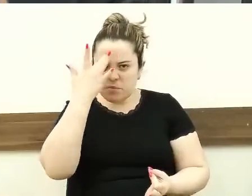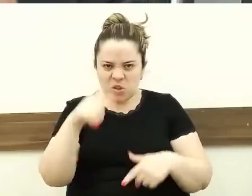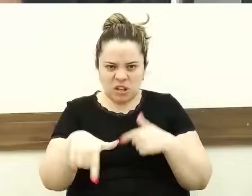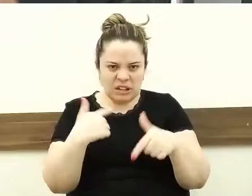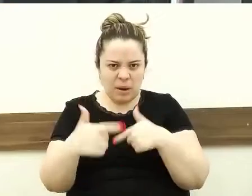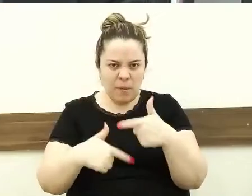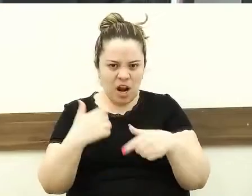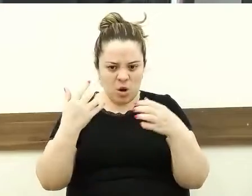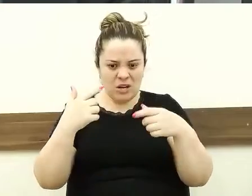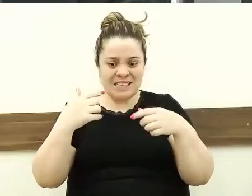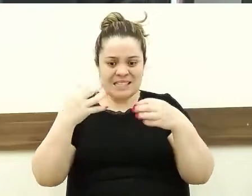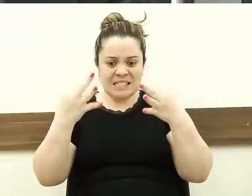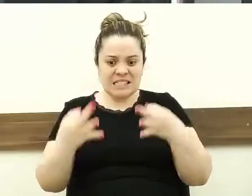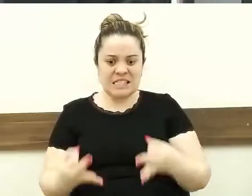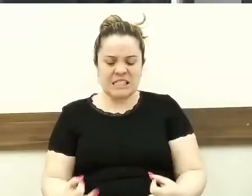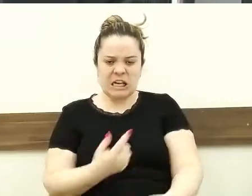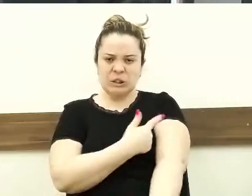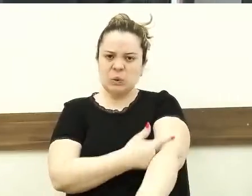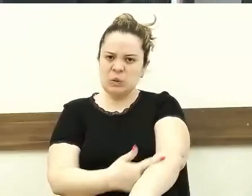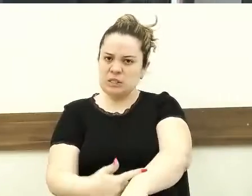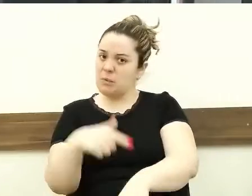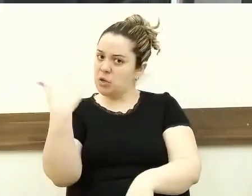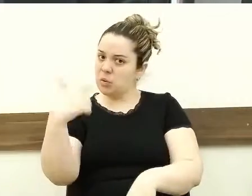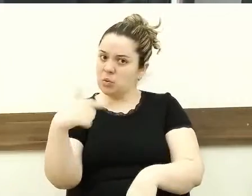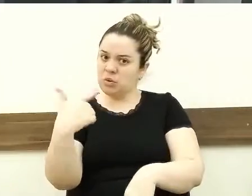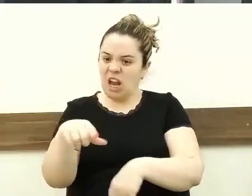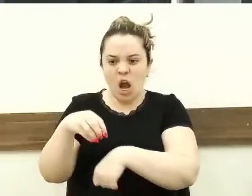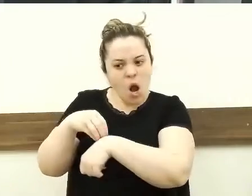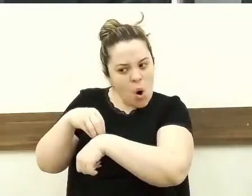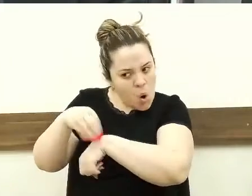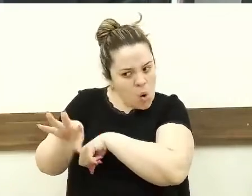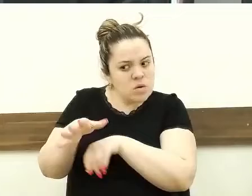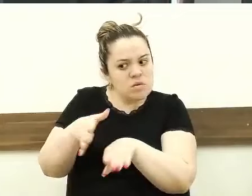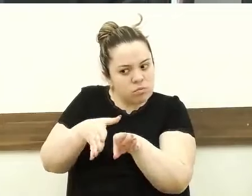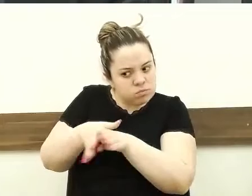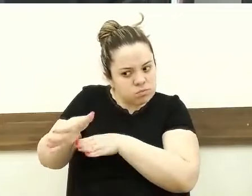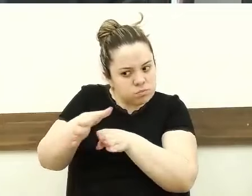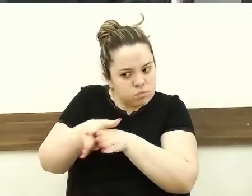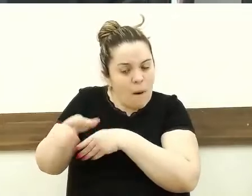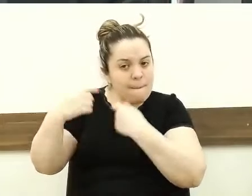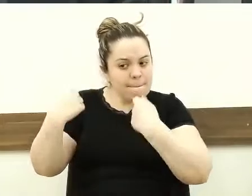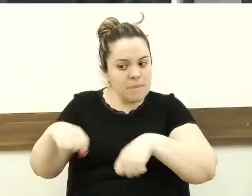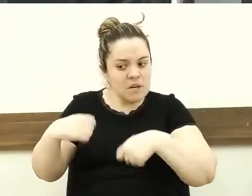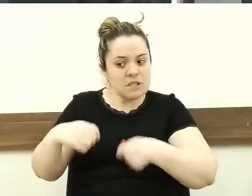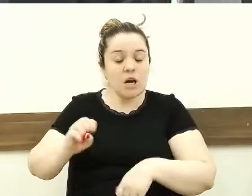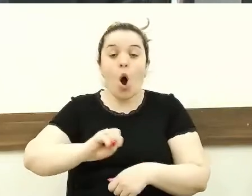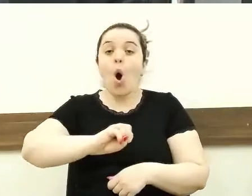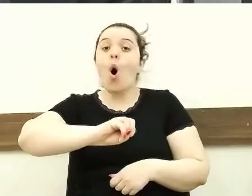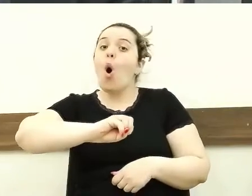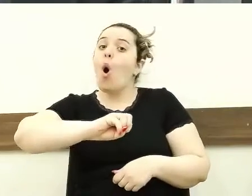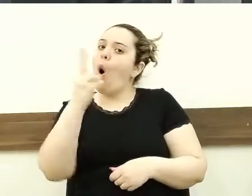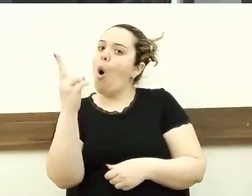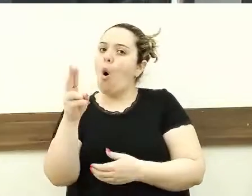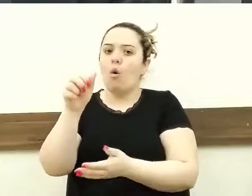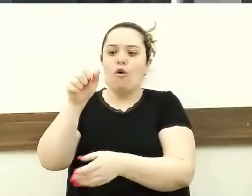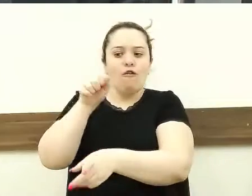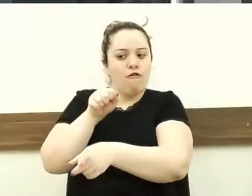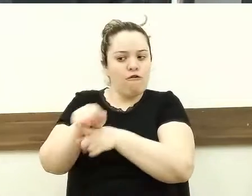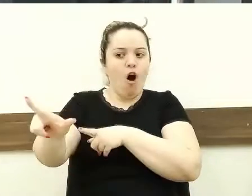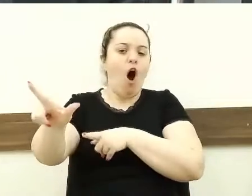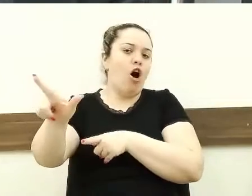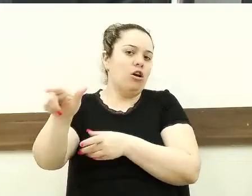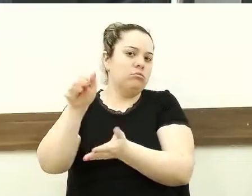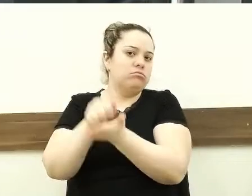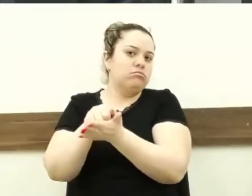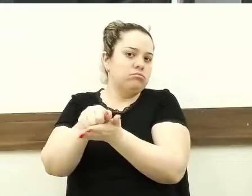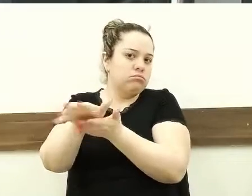muitas vezes é orientado a melhorar ou então ganha as contas. Então, acho que é o que tem que acontecer também no